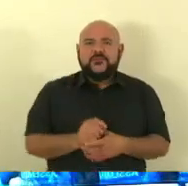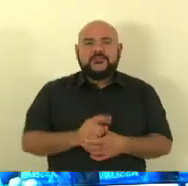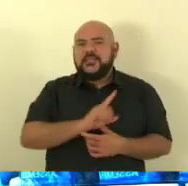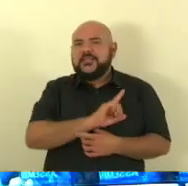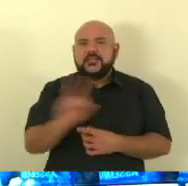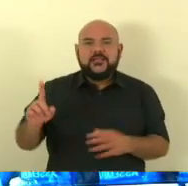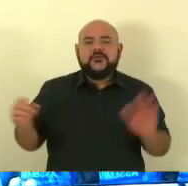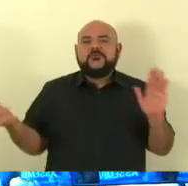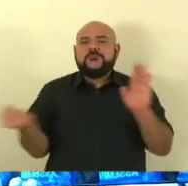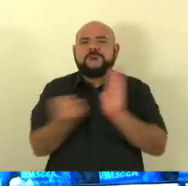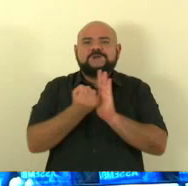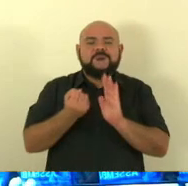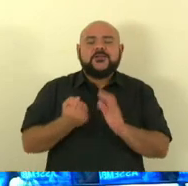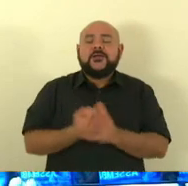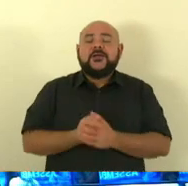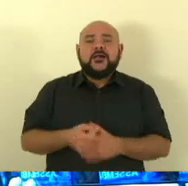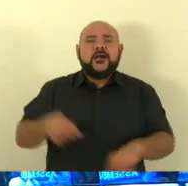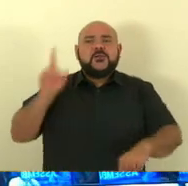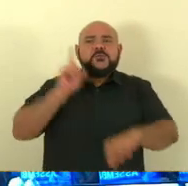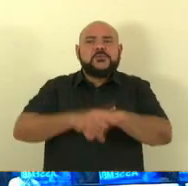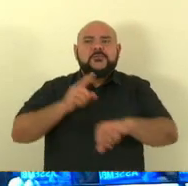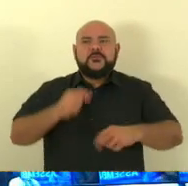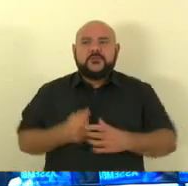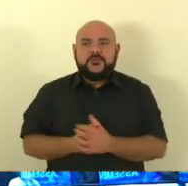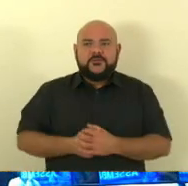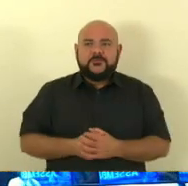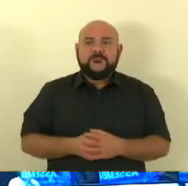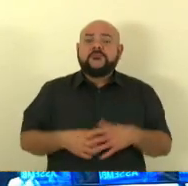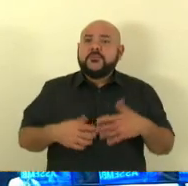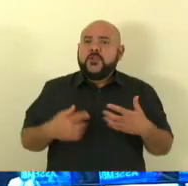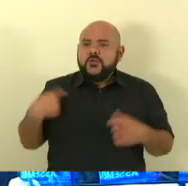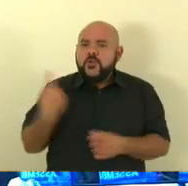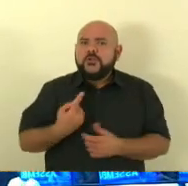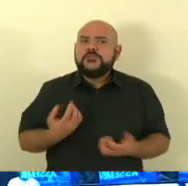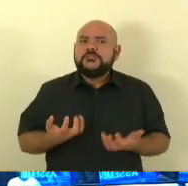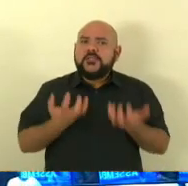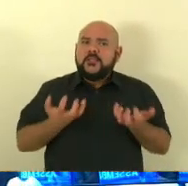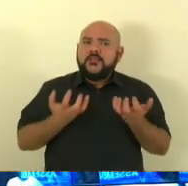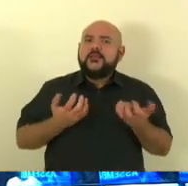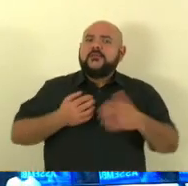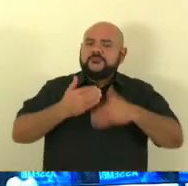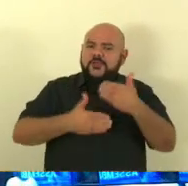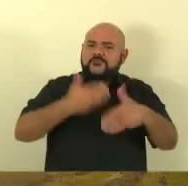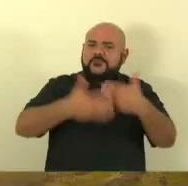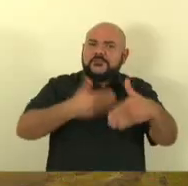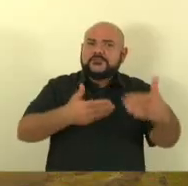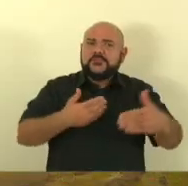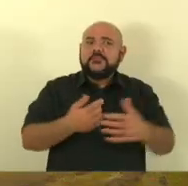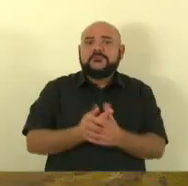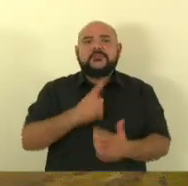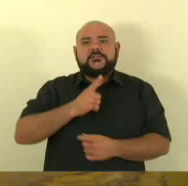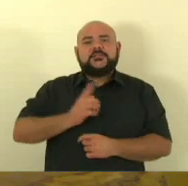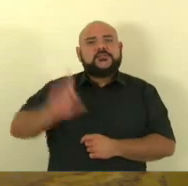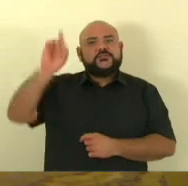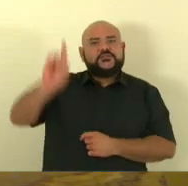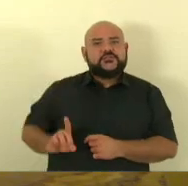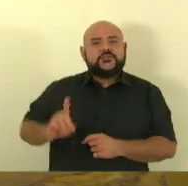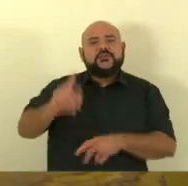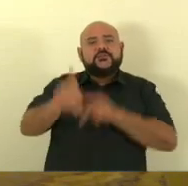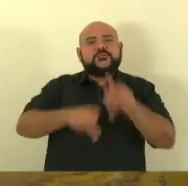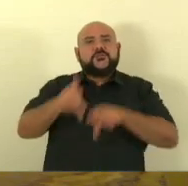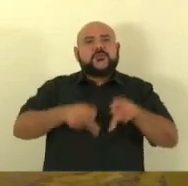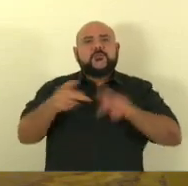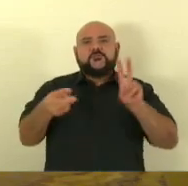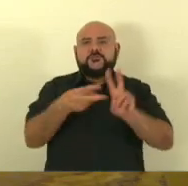não a retrocessos nós queremos avançar em garantia de direitos para os povos indígenas no nosso